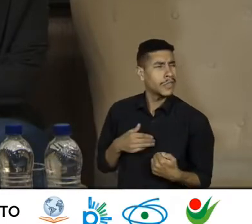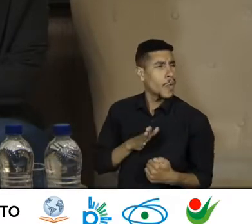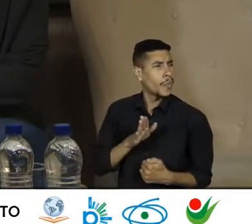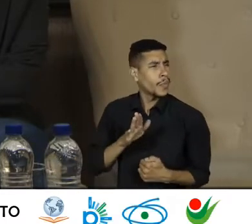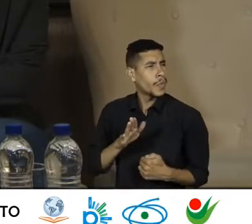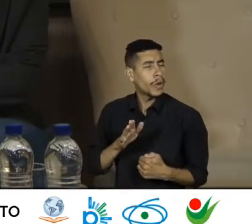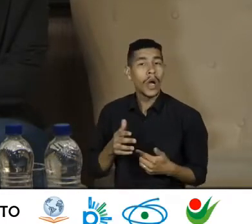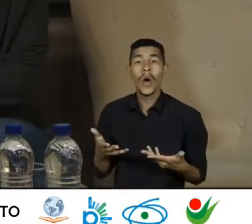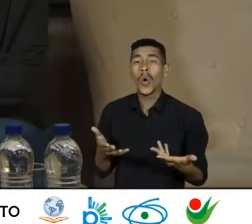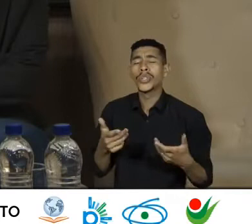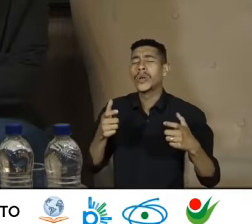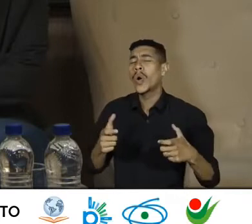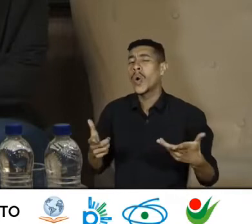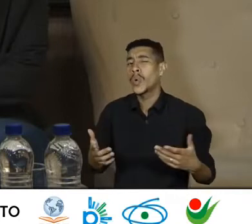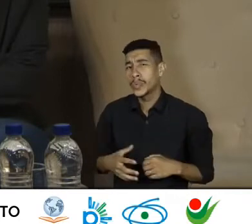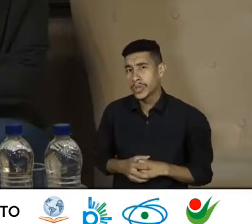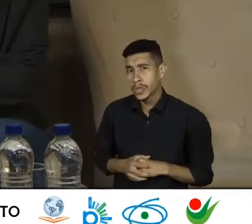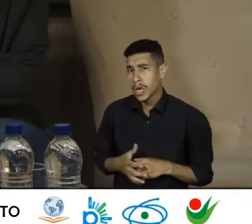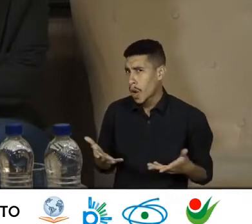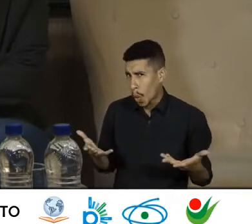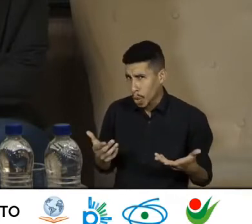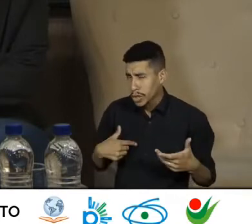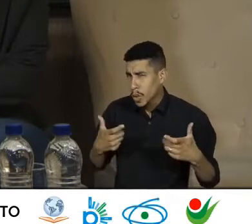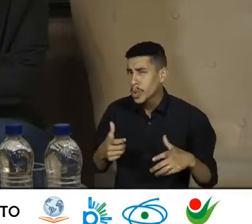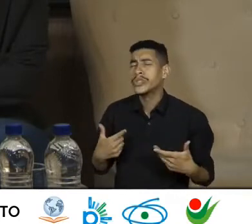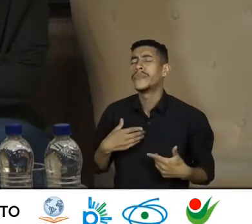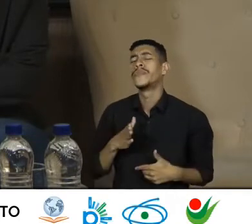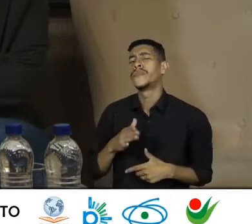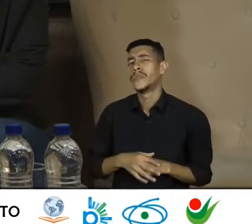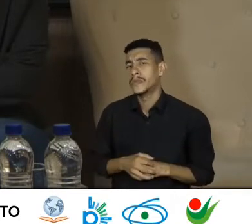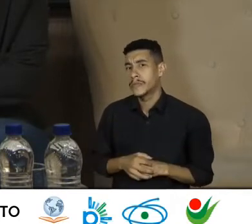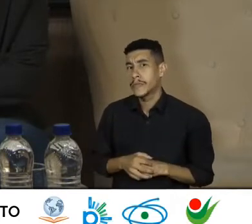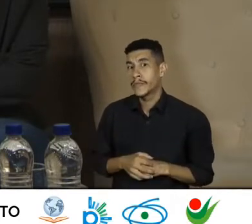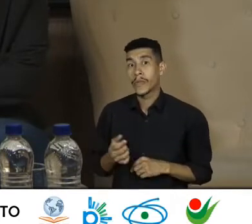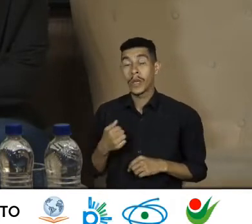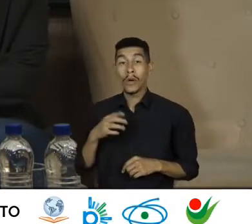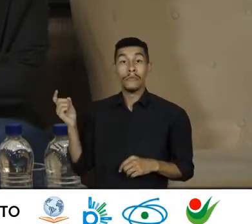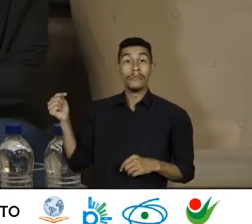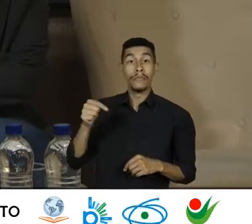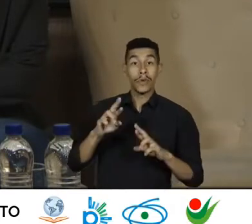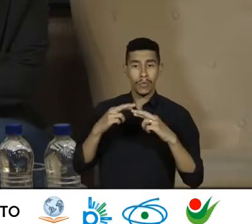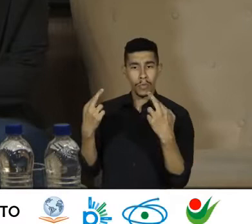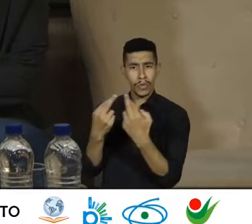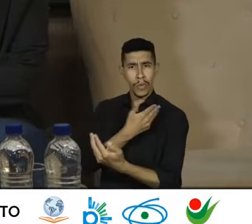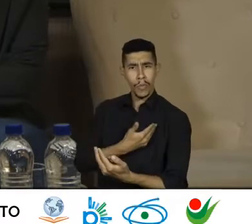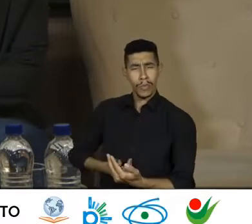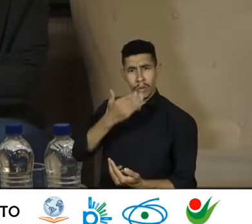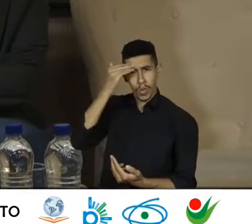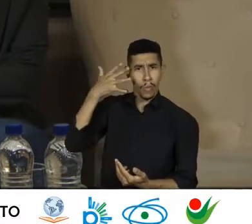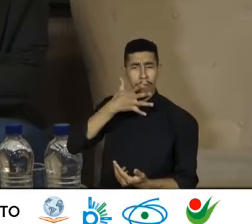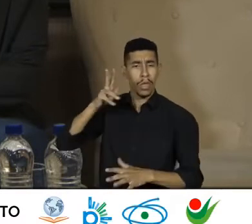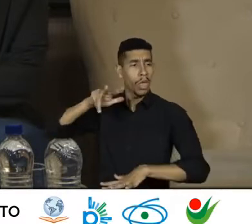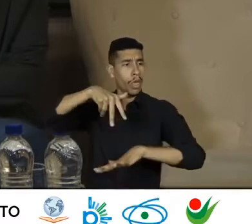Hoje? Aonde iremos hoje? Vim a uma reunião pública O orador se levantou e